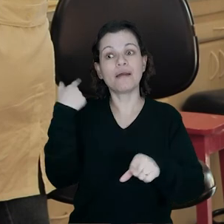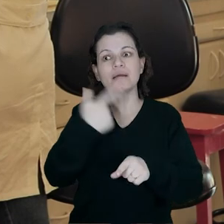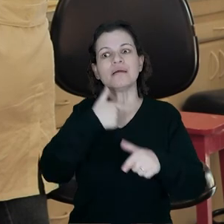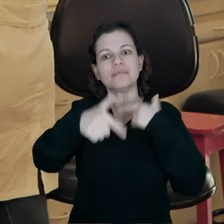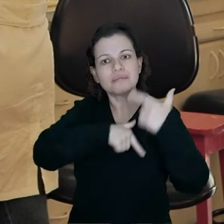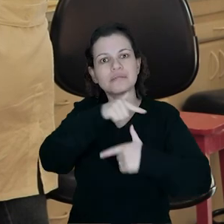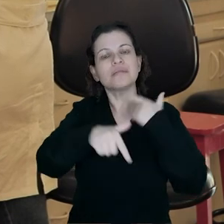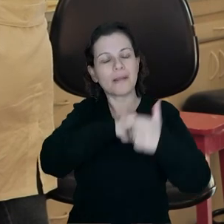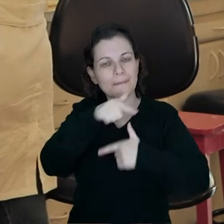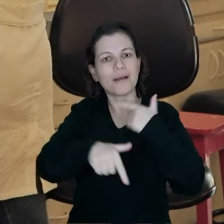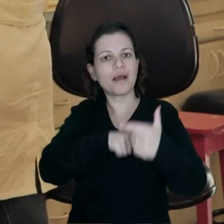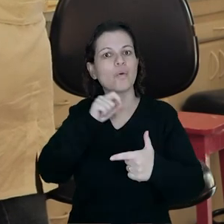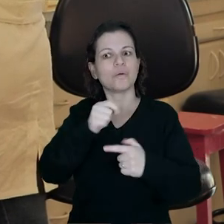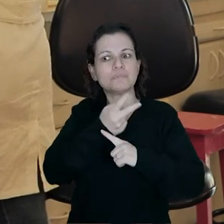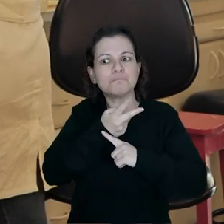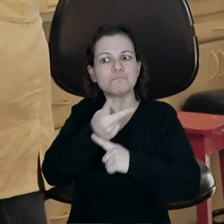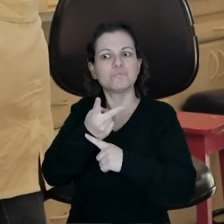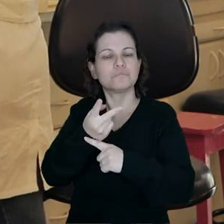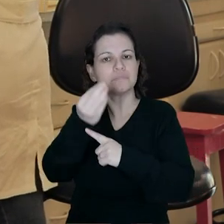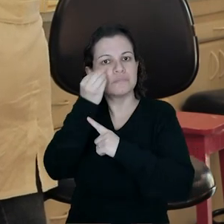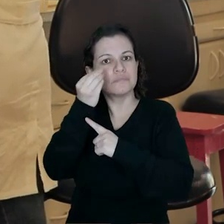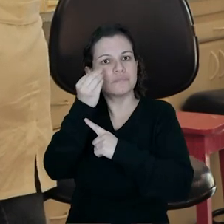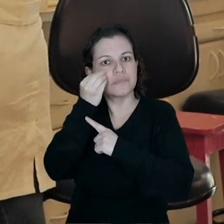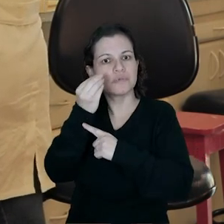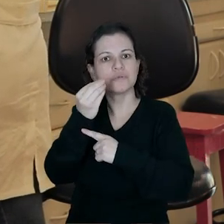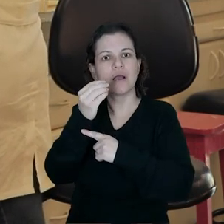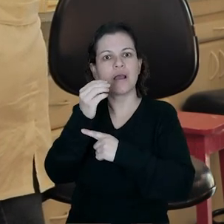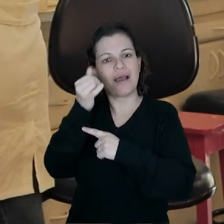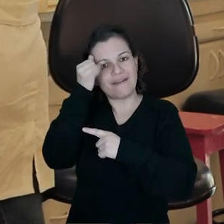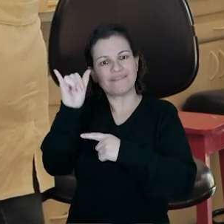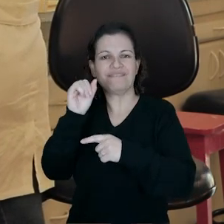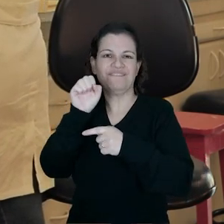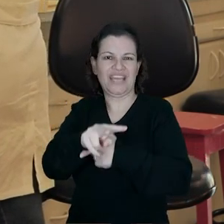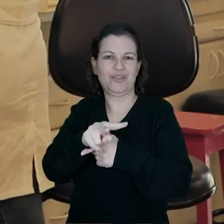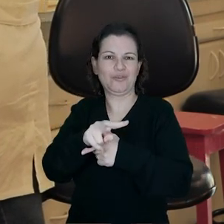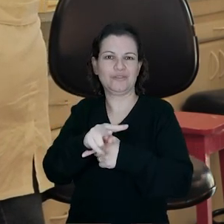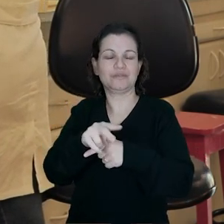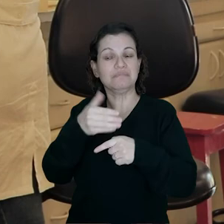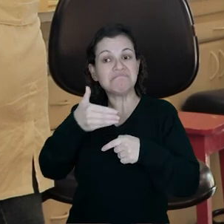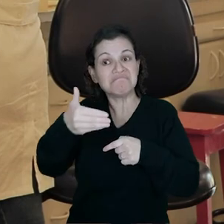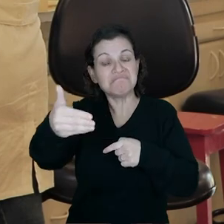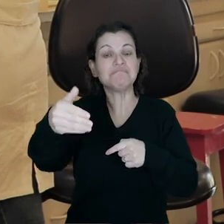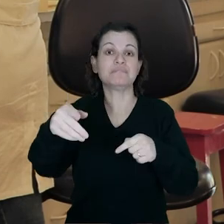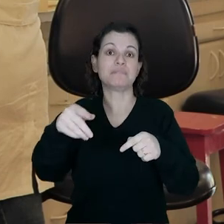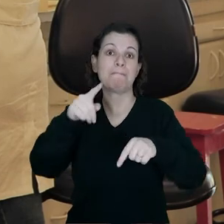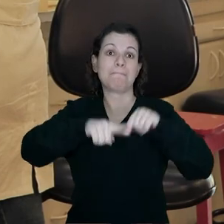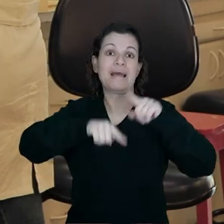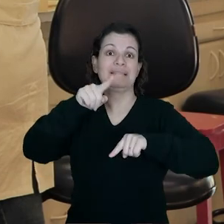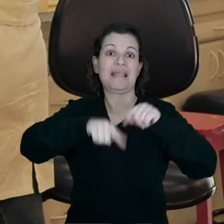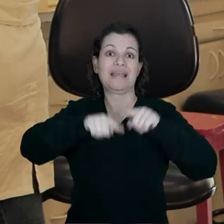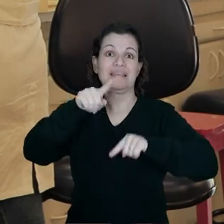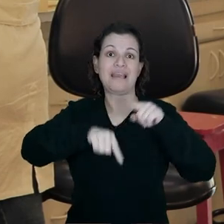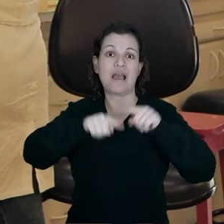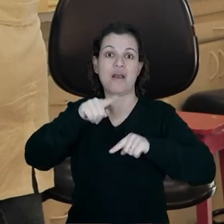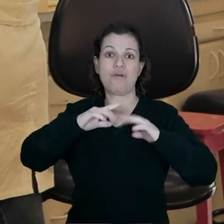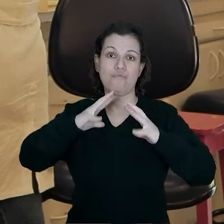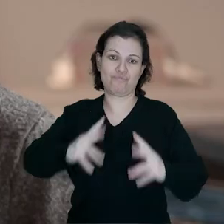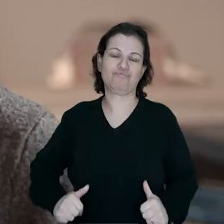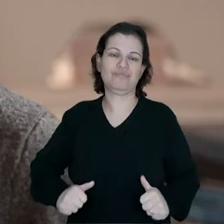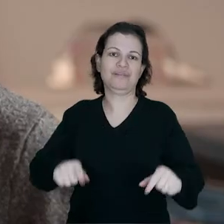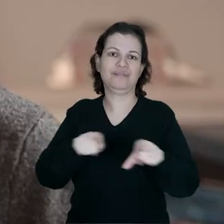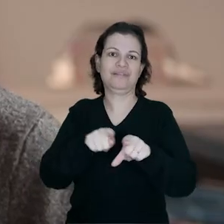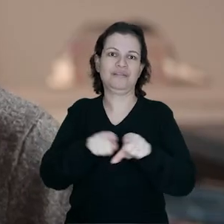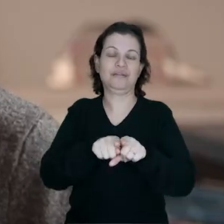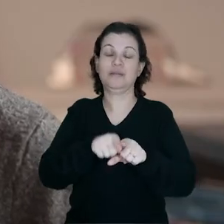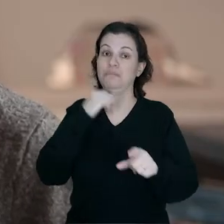a gente trabalha em busca de antivirais e logo mais materiais anti-serte.